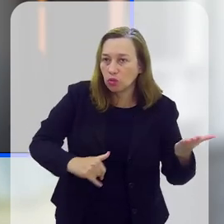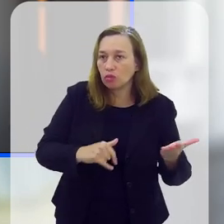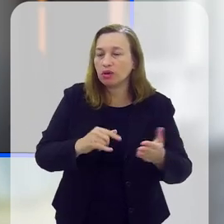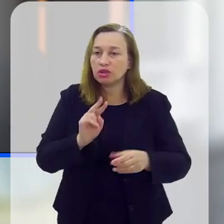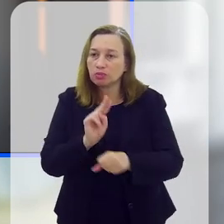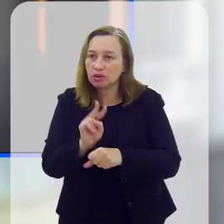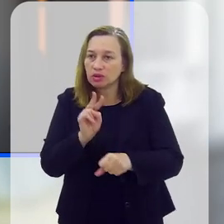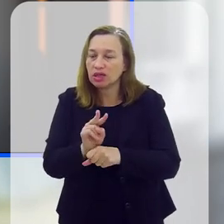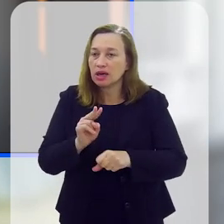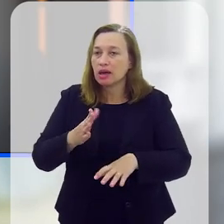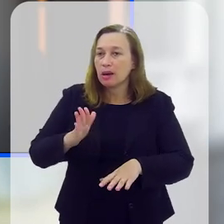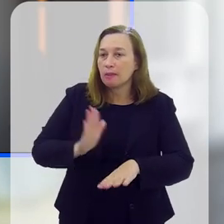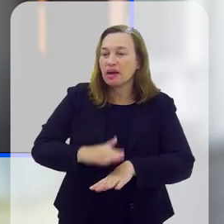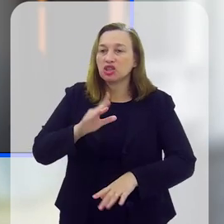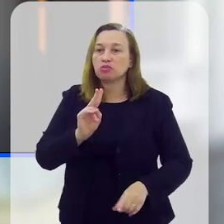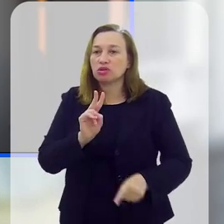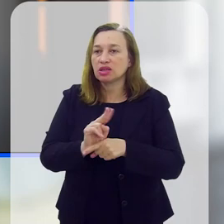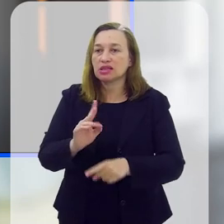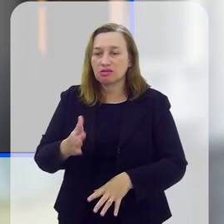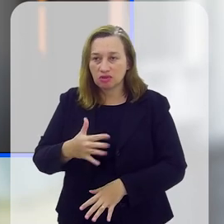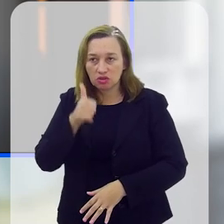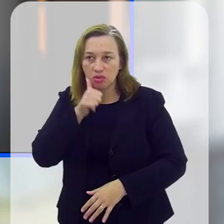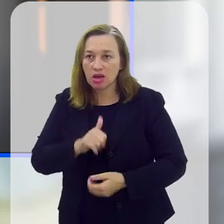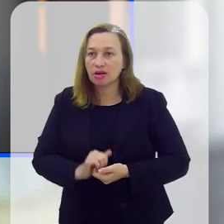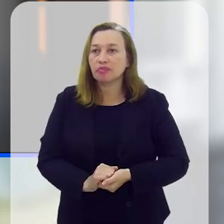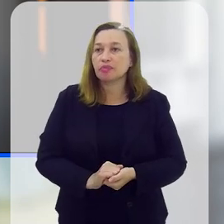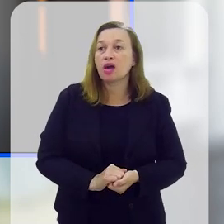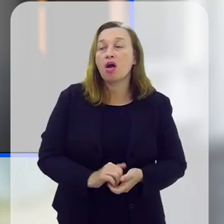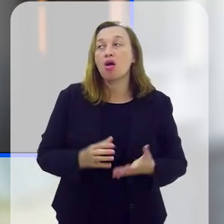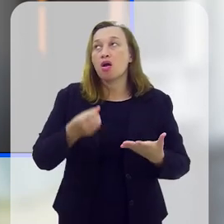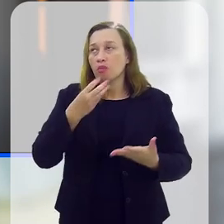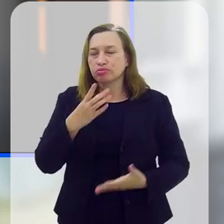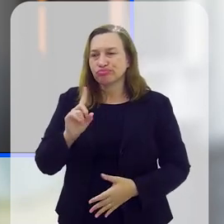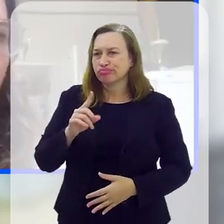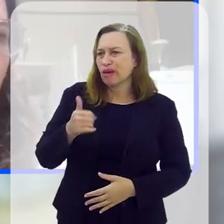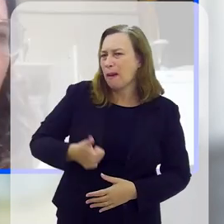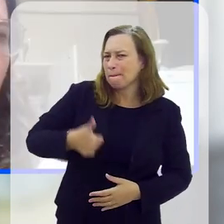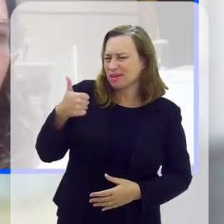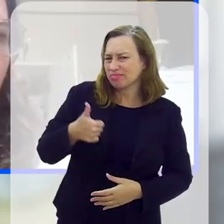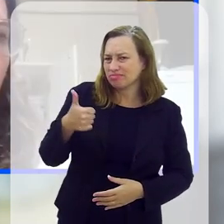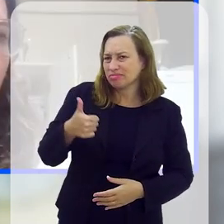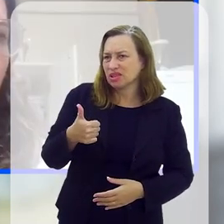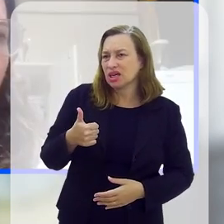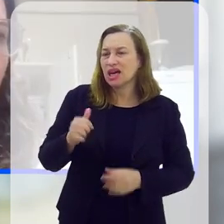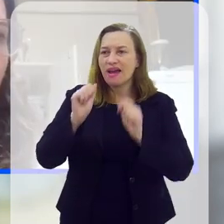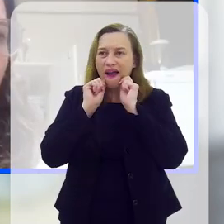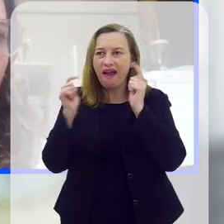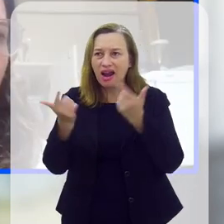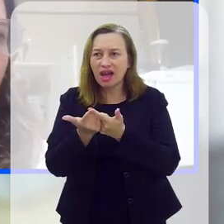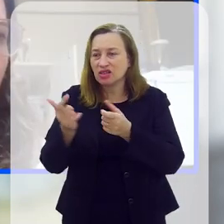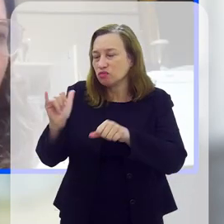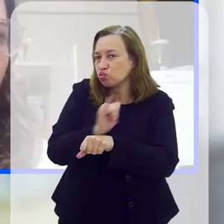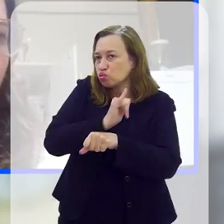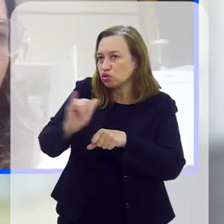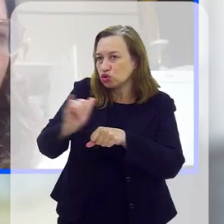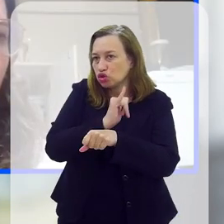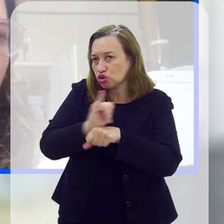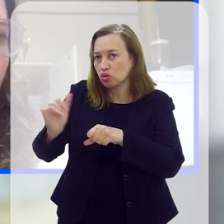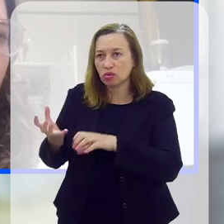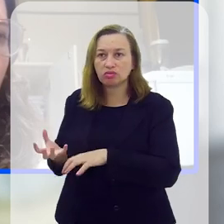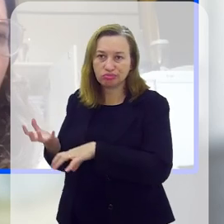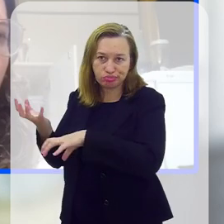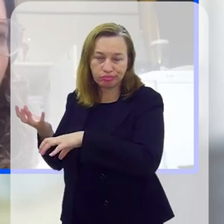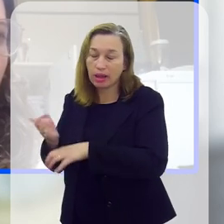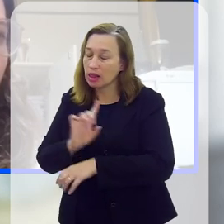protetiva aí e garantir mais proteção às mulheres? Bom, não é a primeira vez que a Alerj faz uma